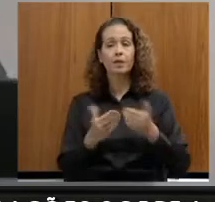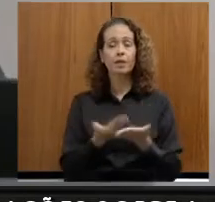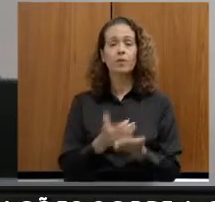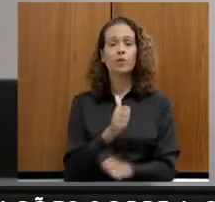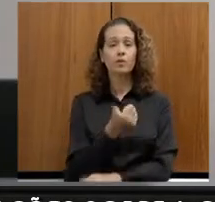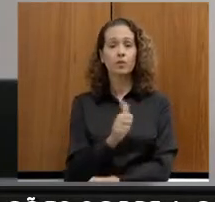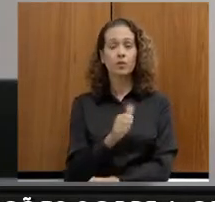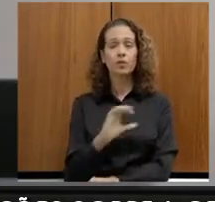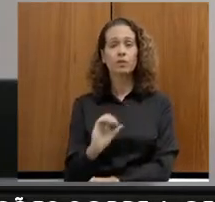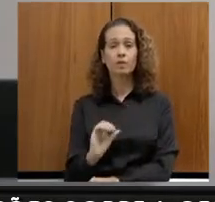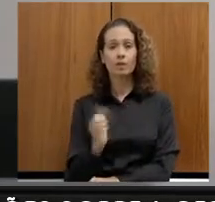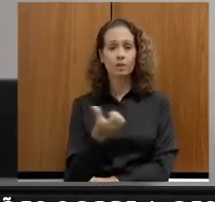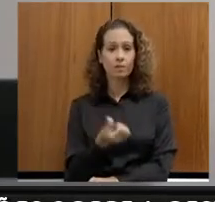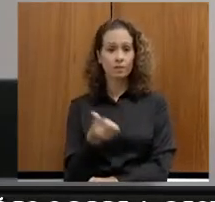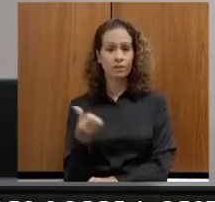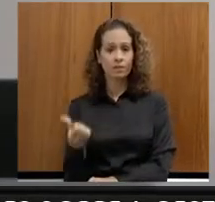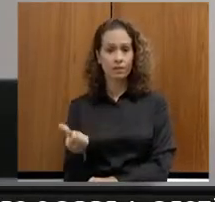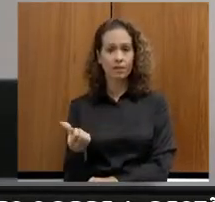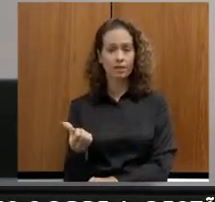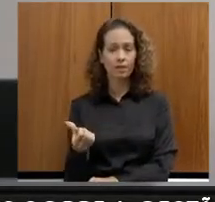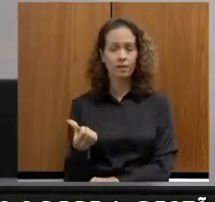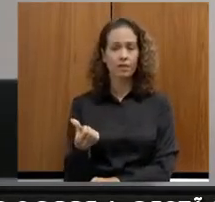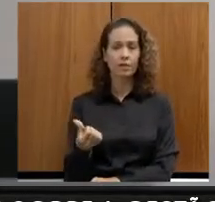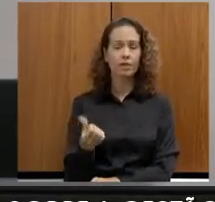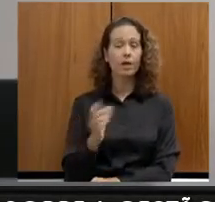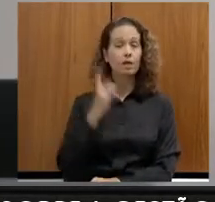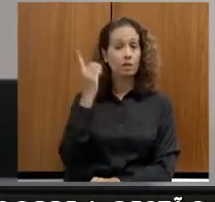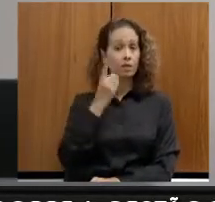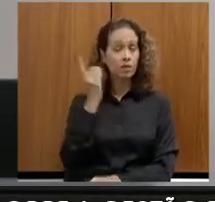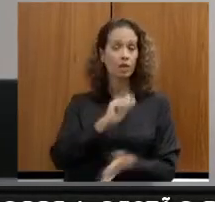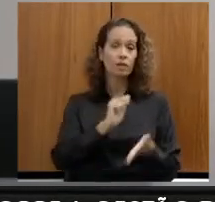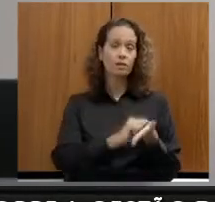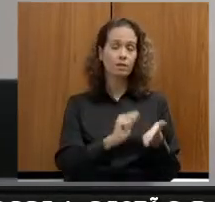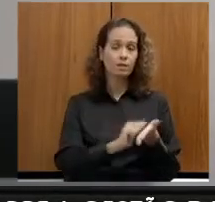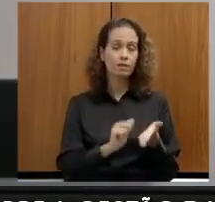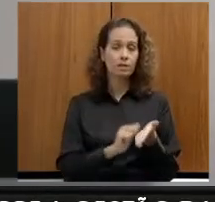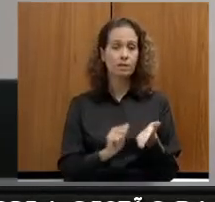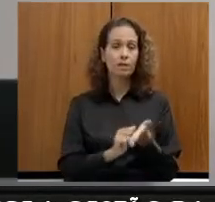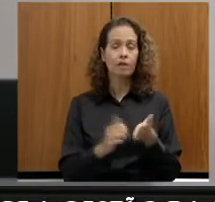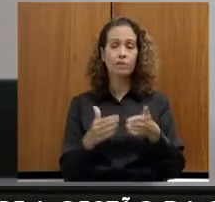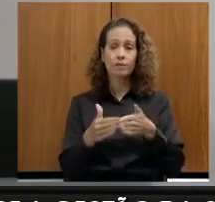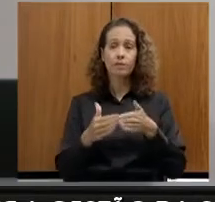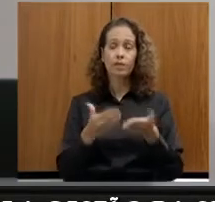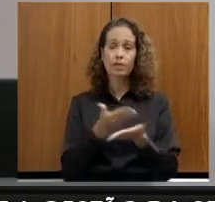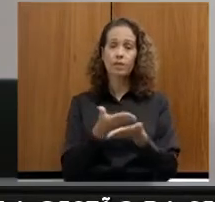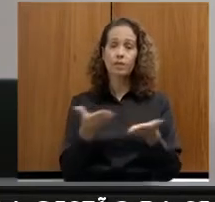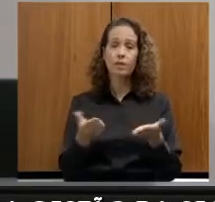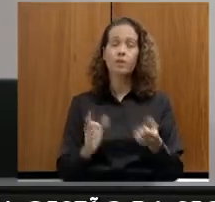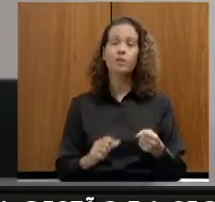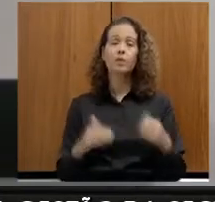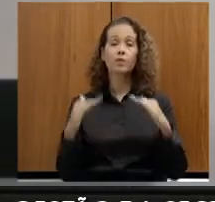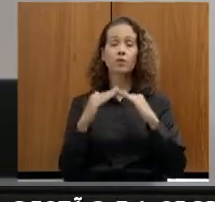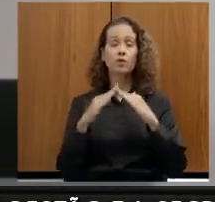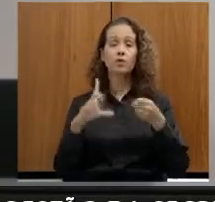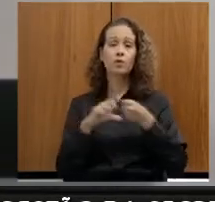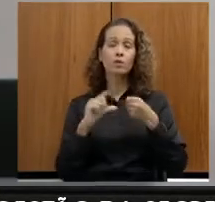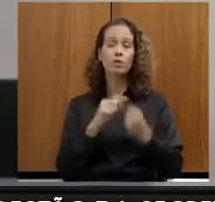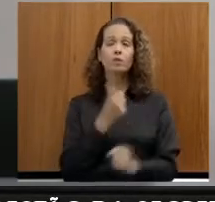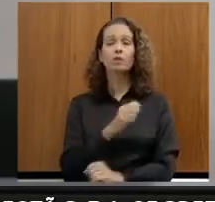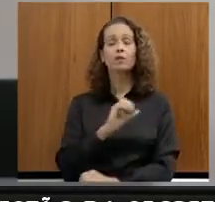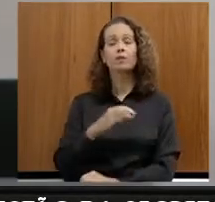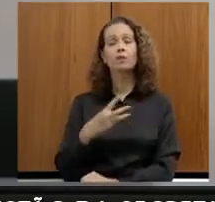Requerimento 11066. A deputada que ele subscreve requer da vossa excelência nos termos do artigo 103,